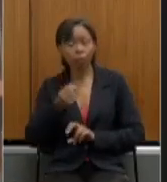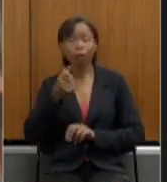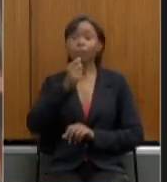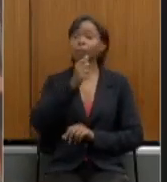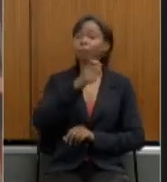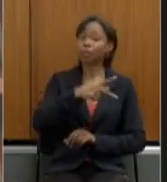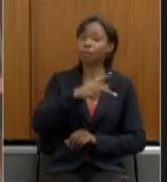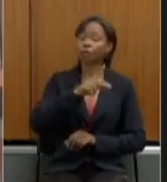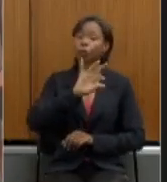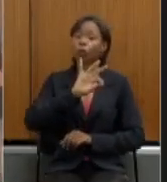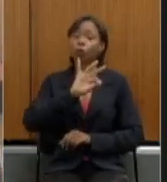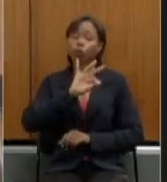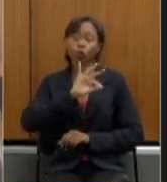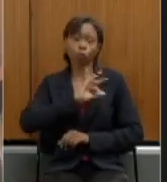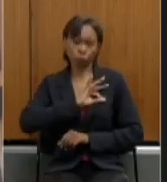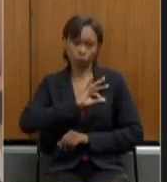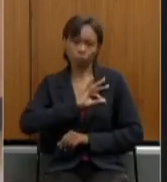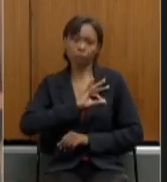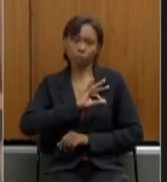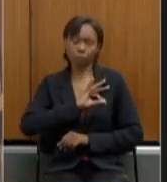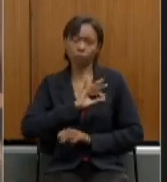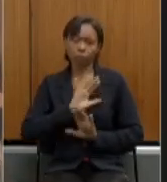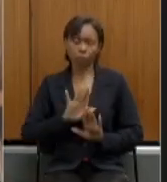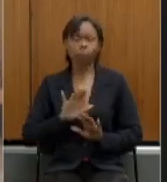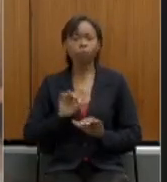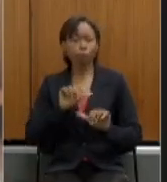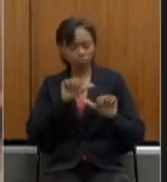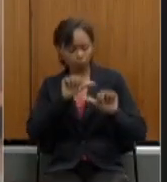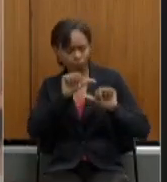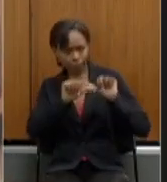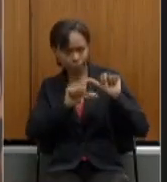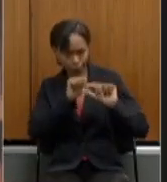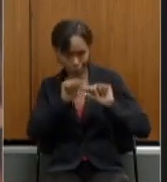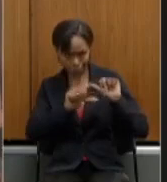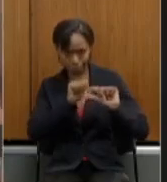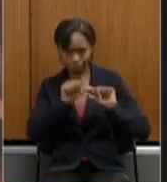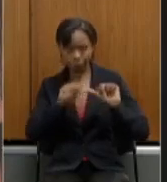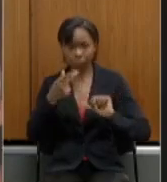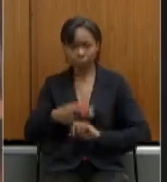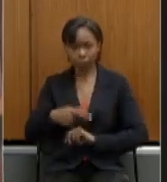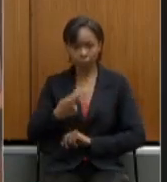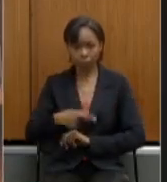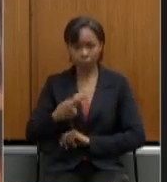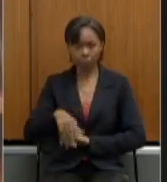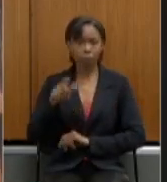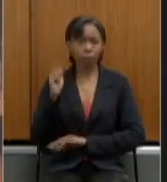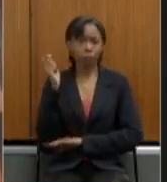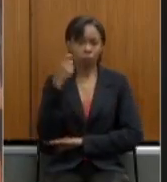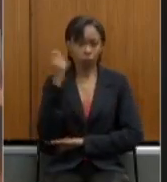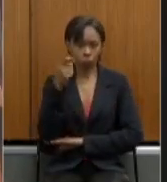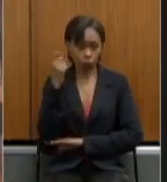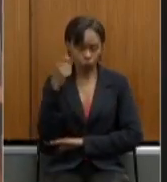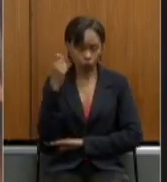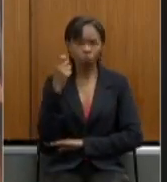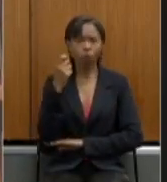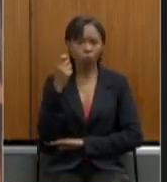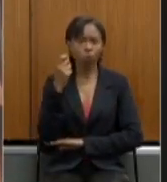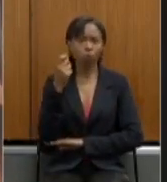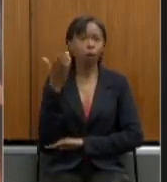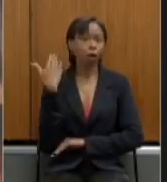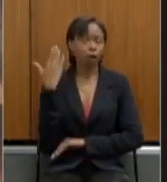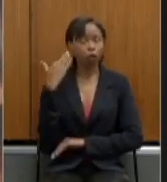diante desta alteração aqui no estado do grande do sul nós tínhamos a compreensão